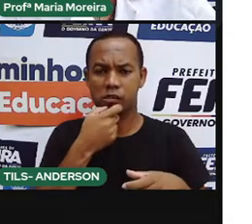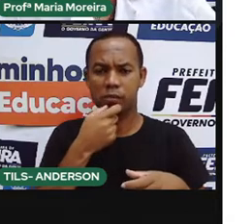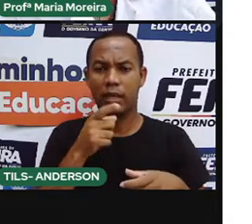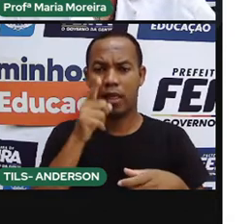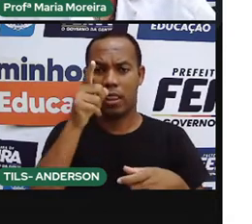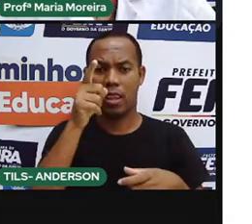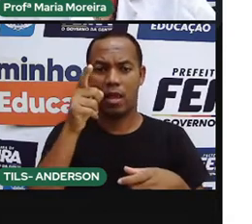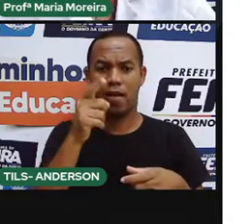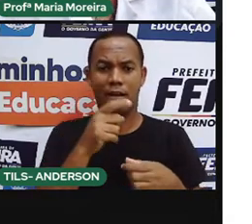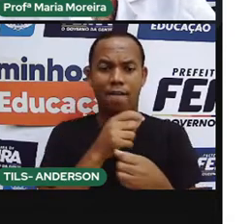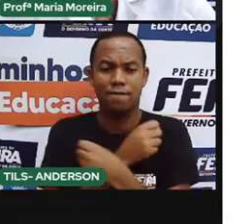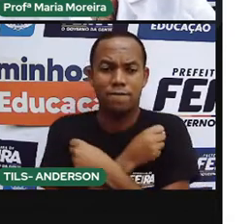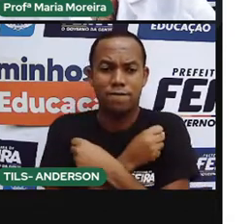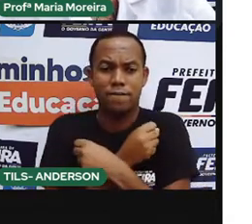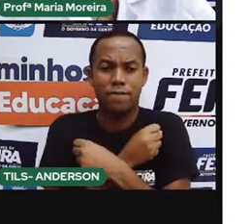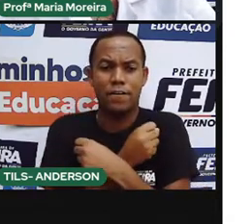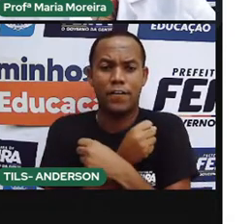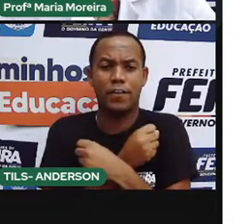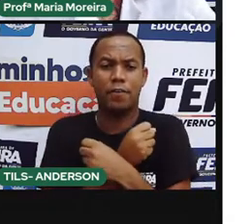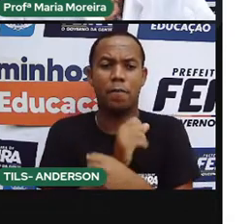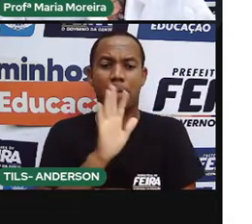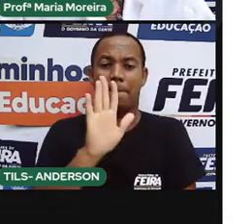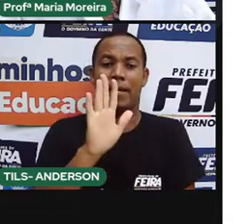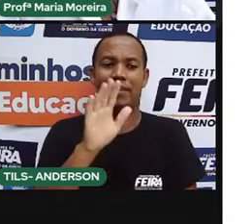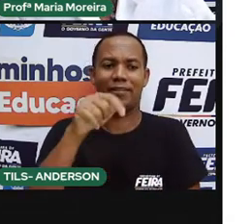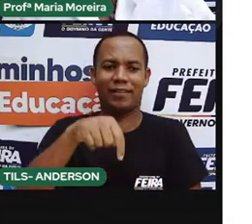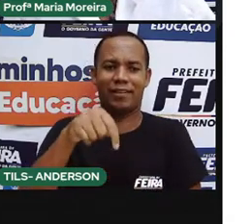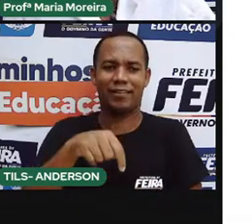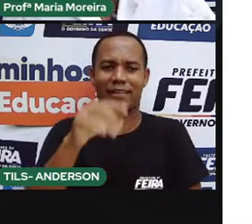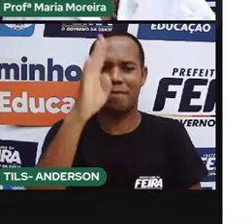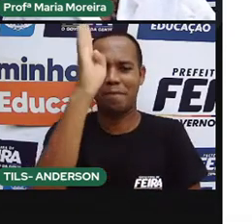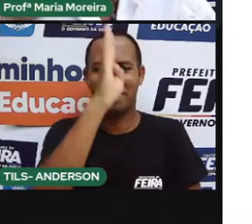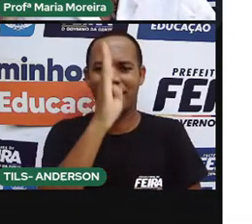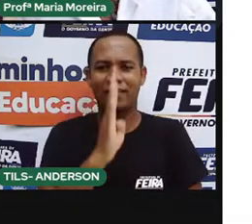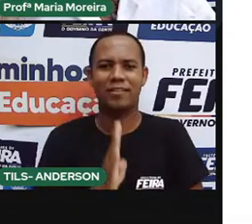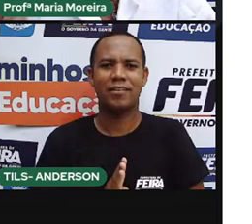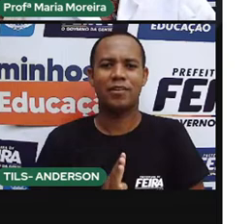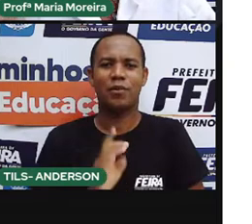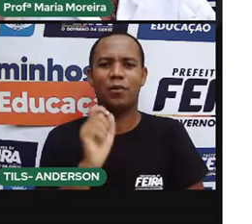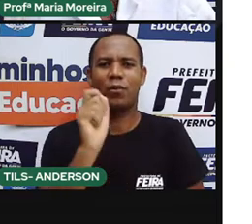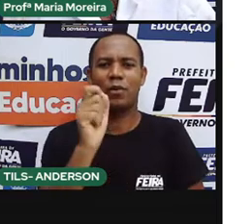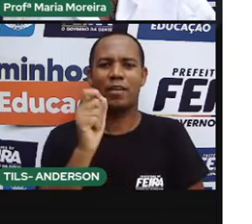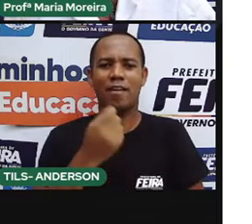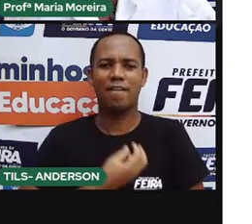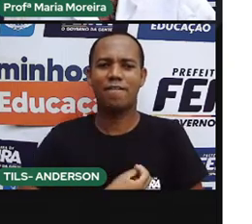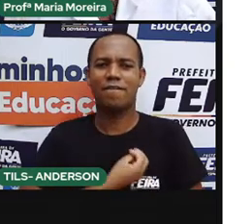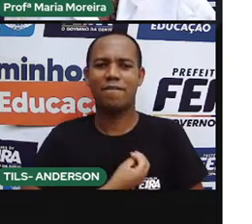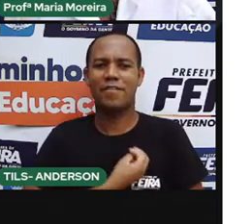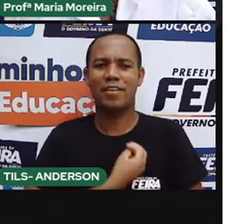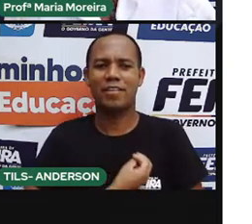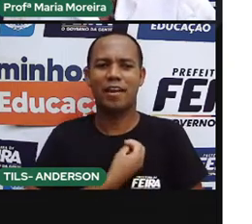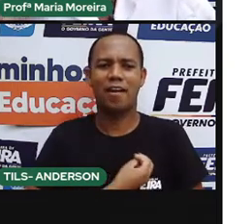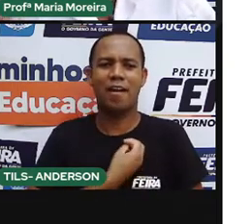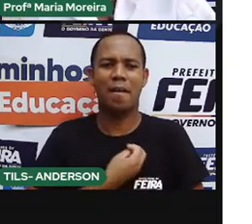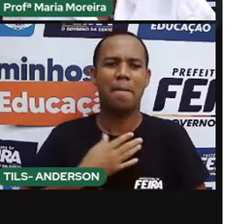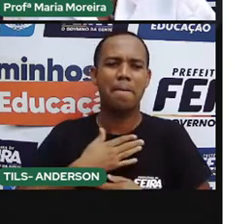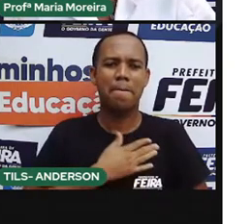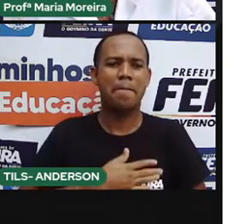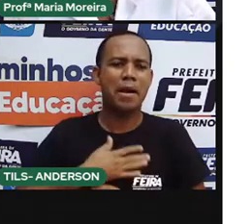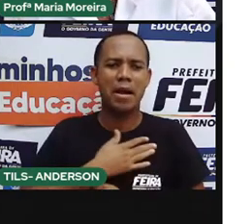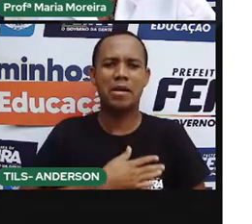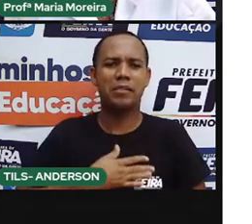O Brasil é um país traficar, é país mais quente, então, quem está aqui tem o hábito de tomar banho mais vezes durante o dia, que é uma